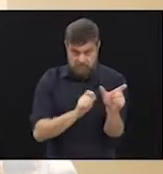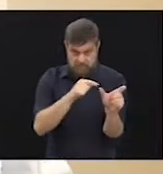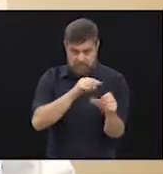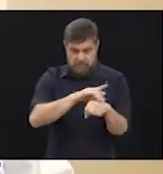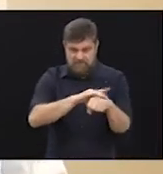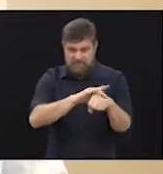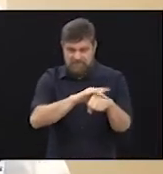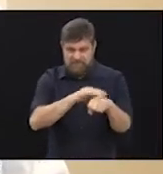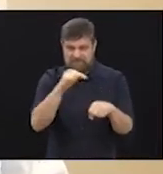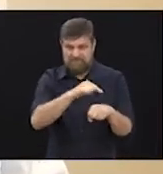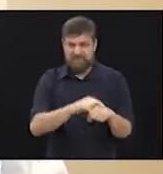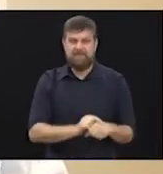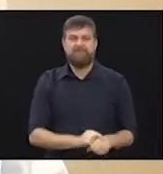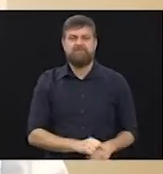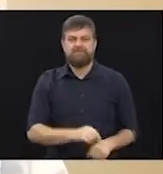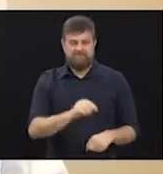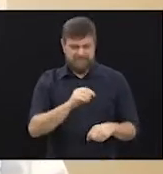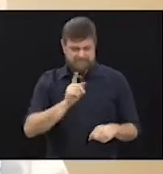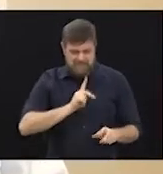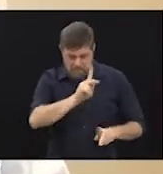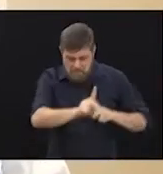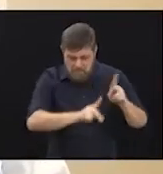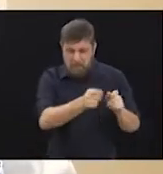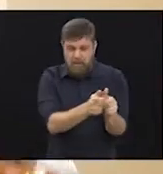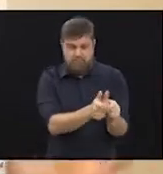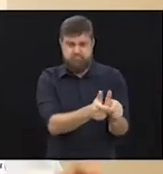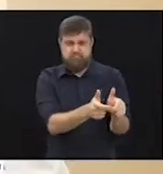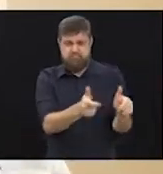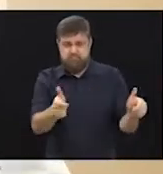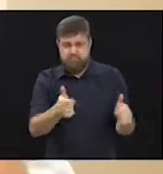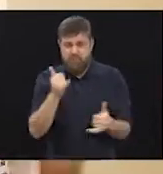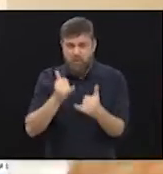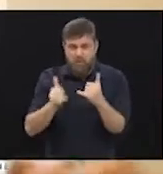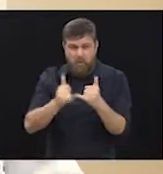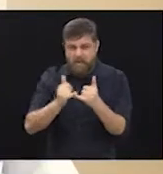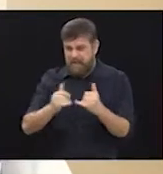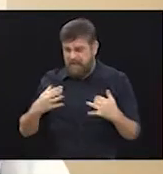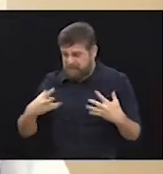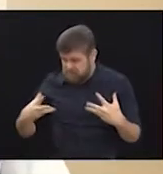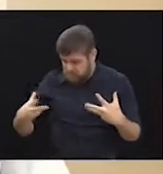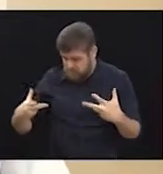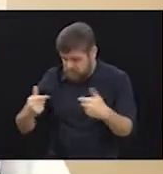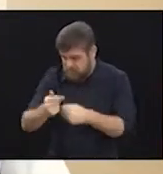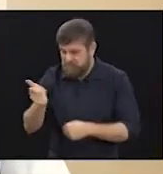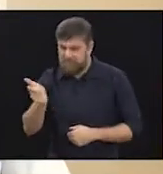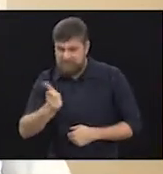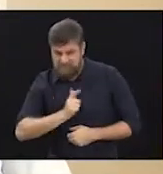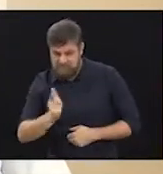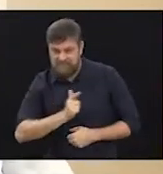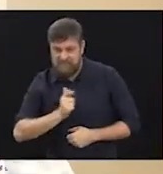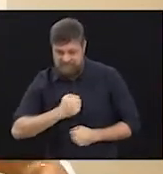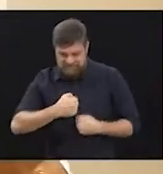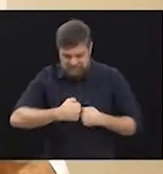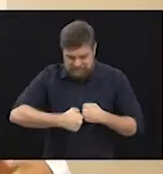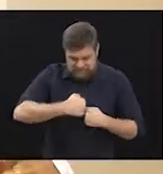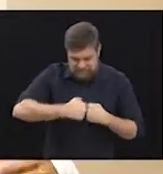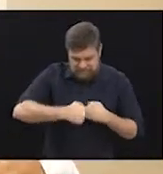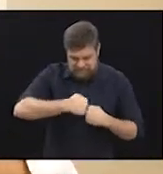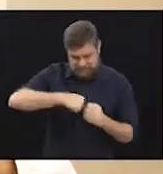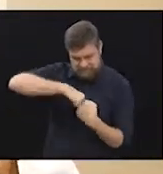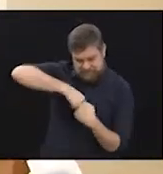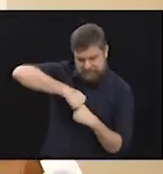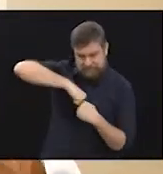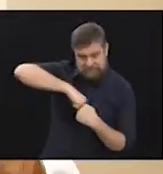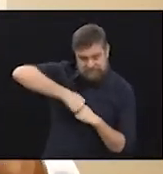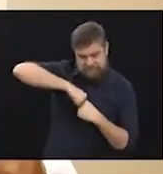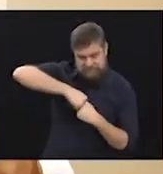é uma patologia muito prevalente na população. Quase todos teremos algum grau de osteoartrite, né? Que é como